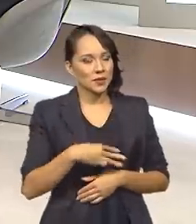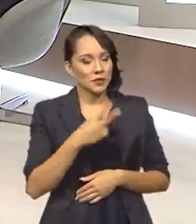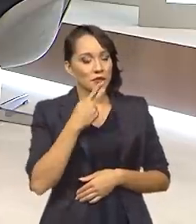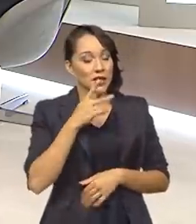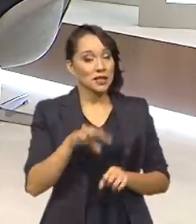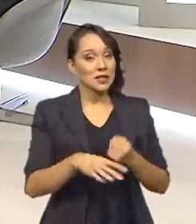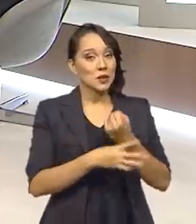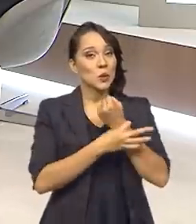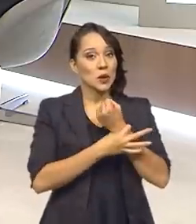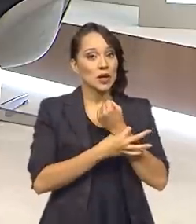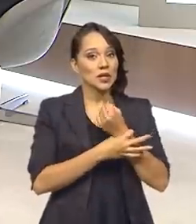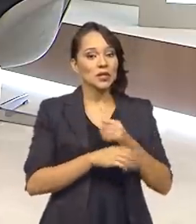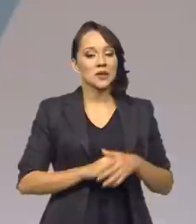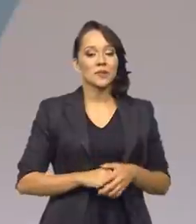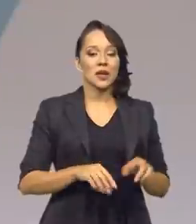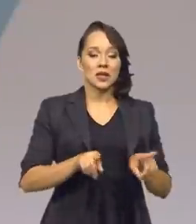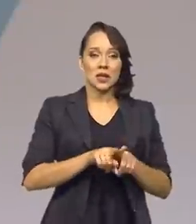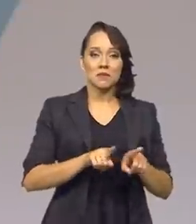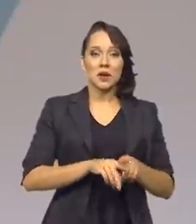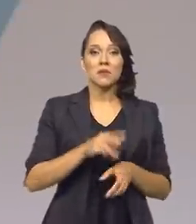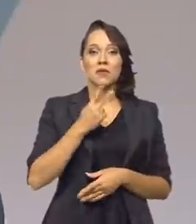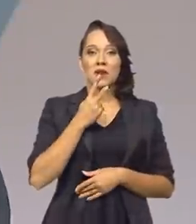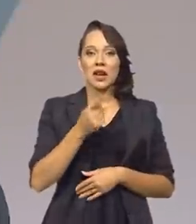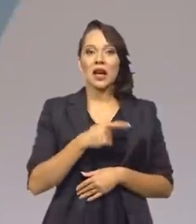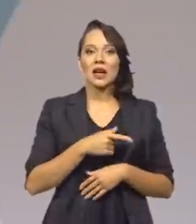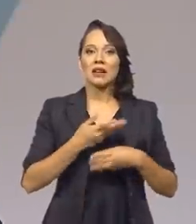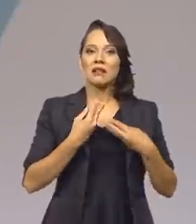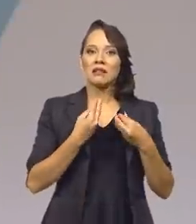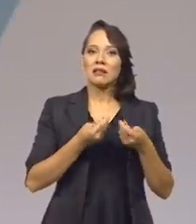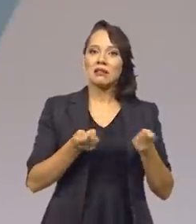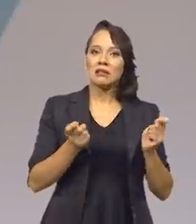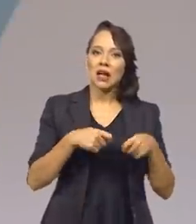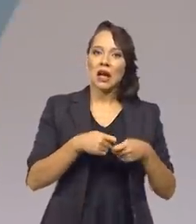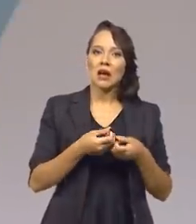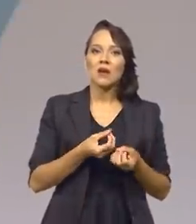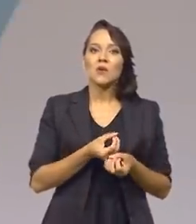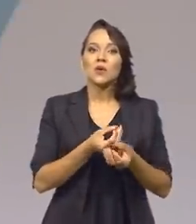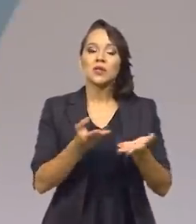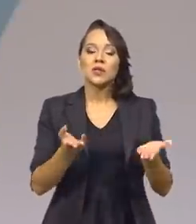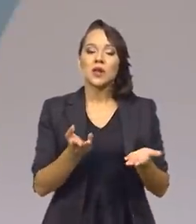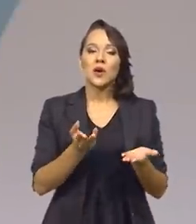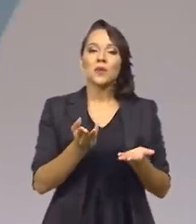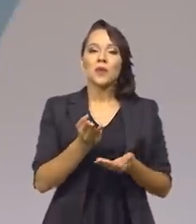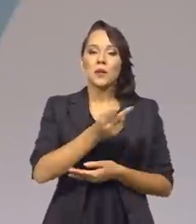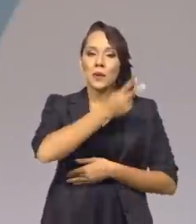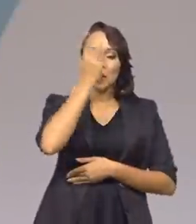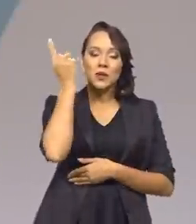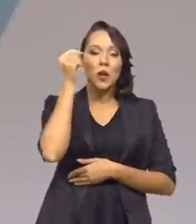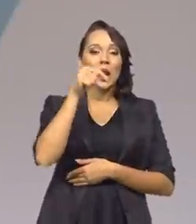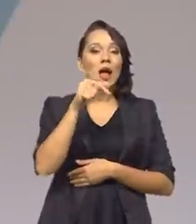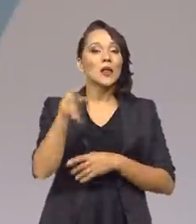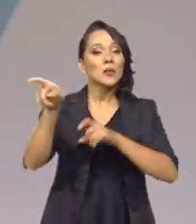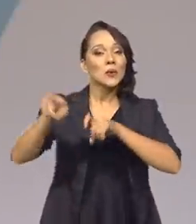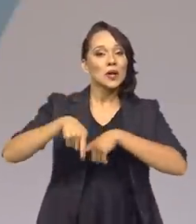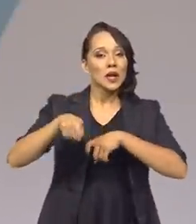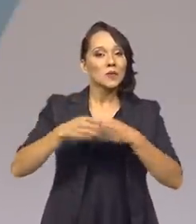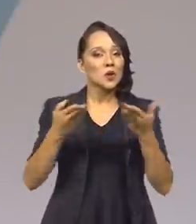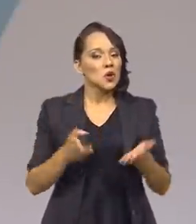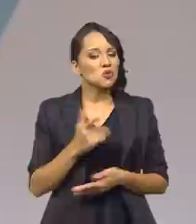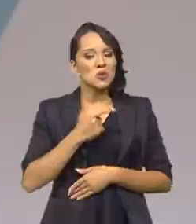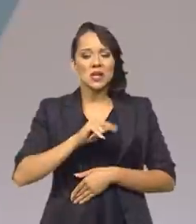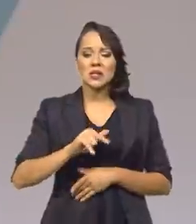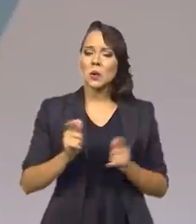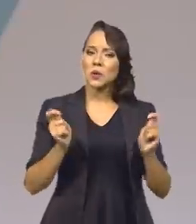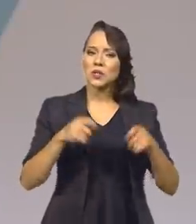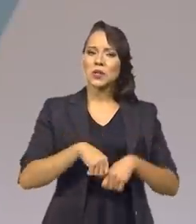segurança, por falar em dar condições ao homem sertanejo, homem do campo, que hoje não tem essa